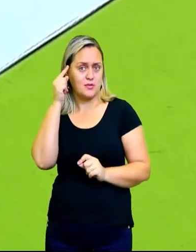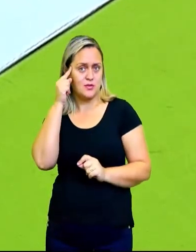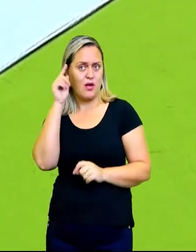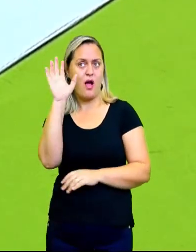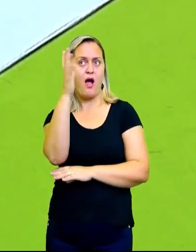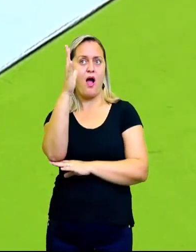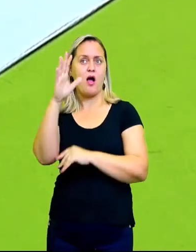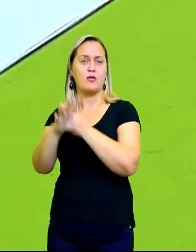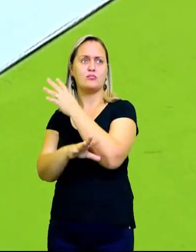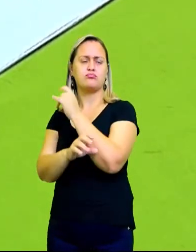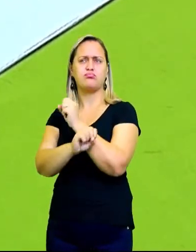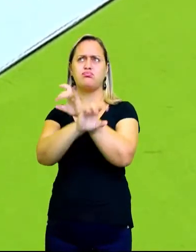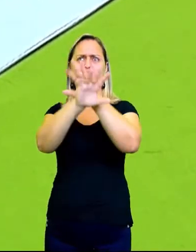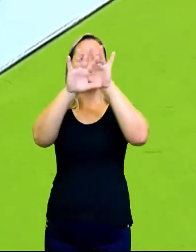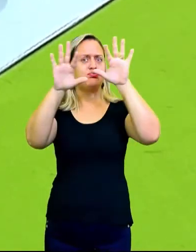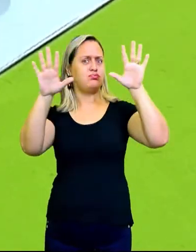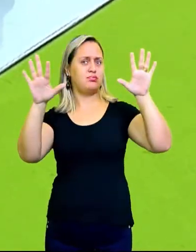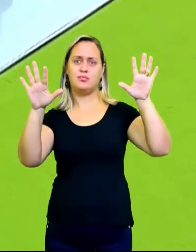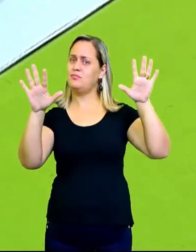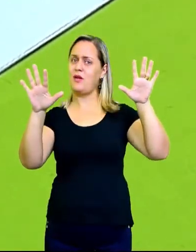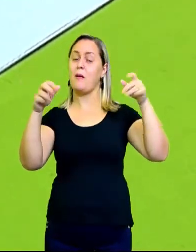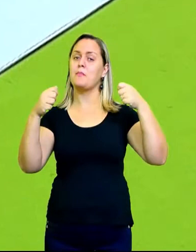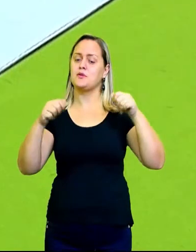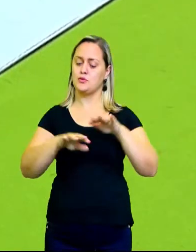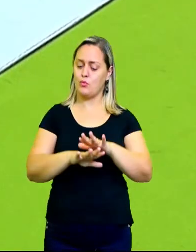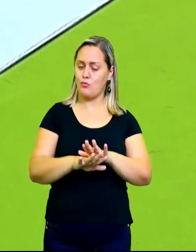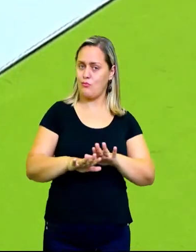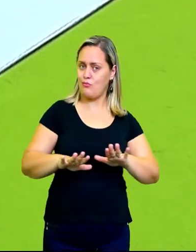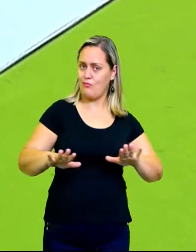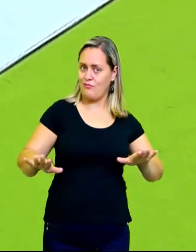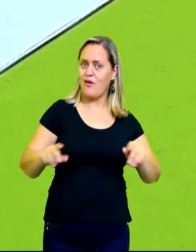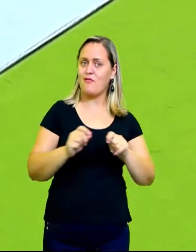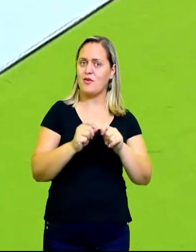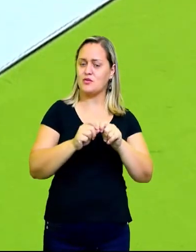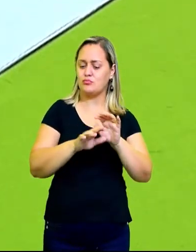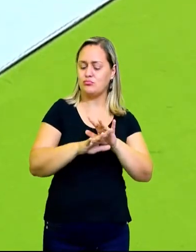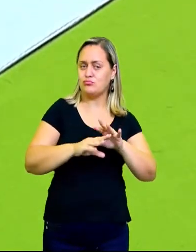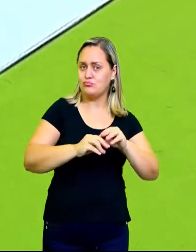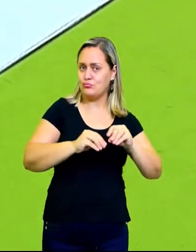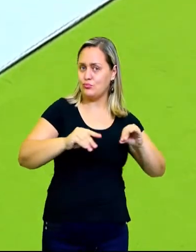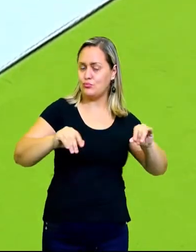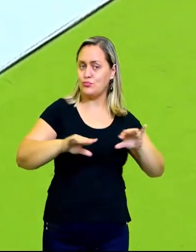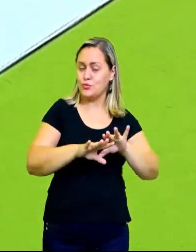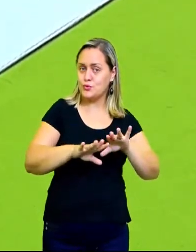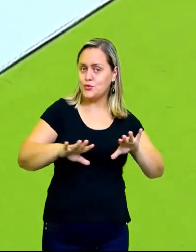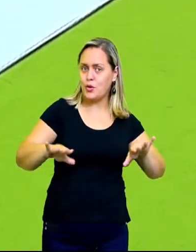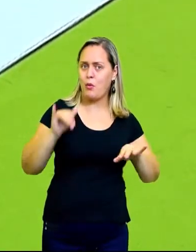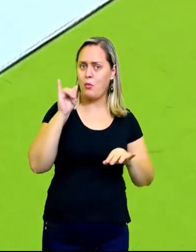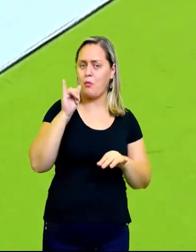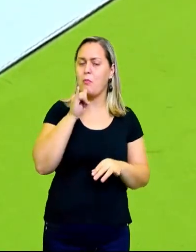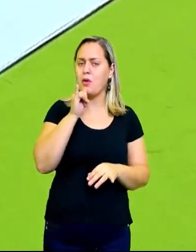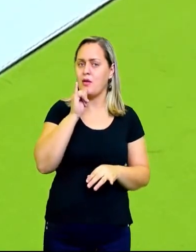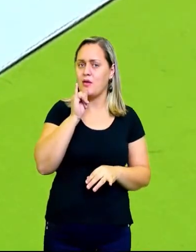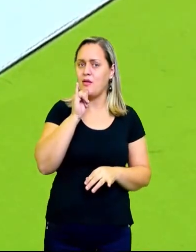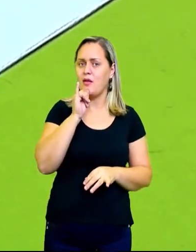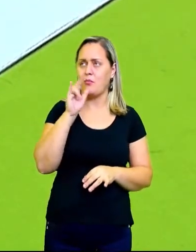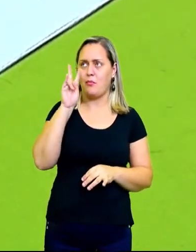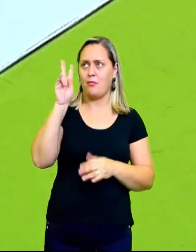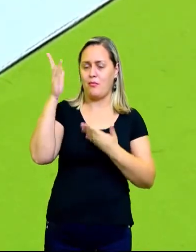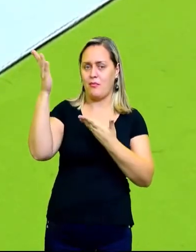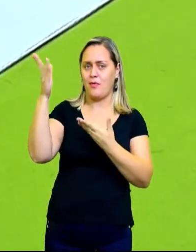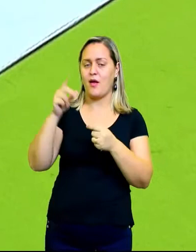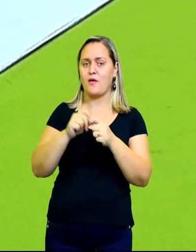Eu estou fazendo aqui, então, estou só delimitando o espaço onde será a minha árvore, o tronco da minha árvore, eu vou fazê-lo de verde,